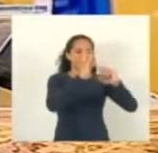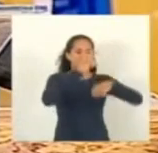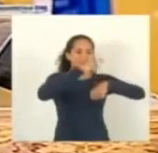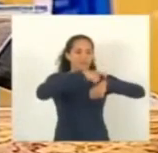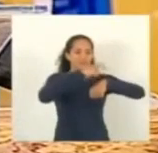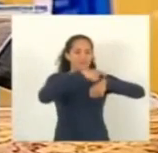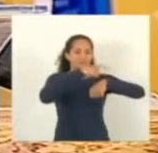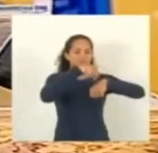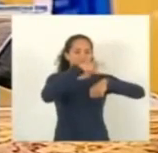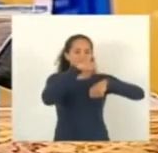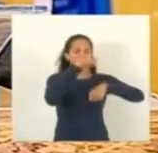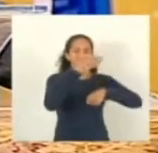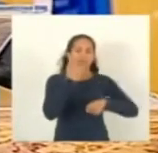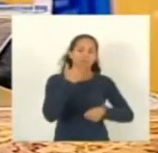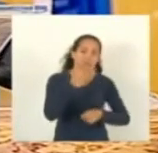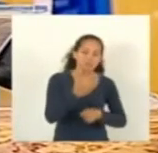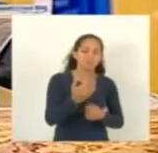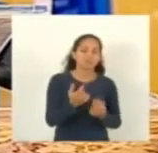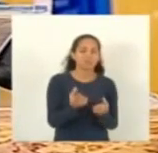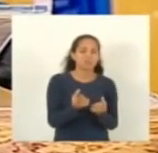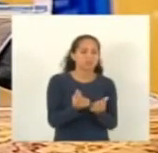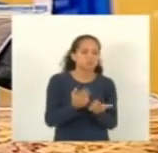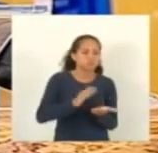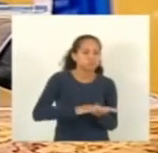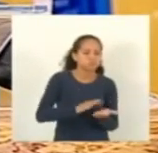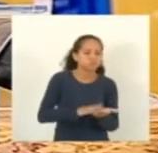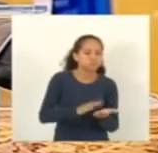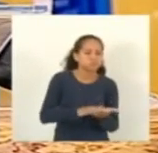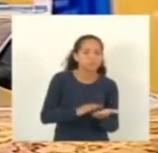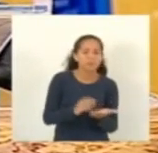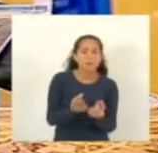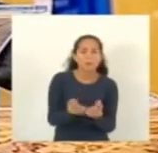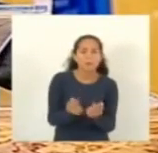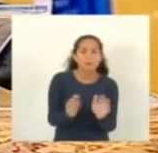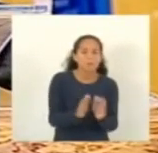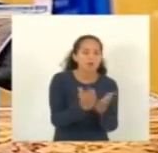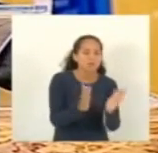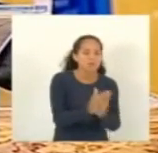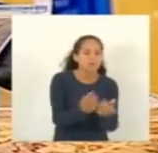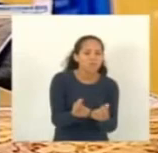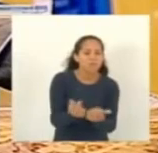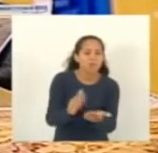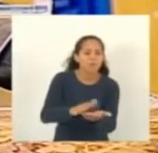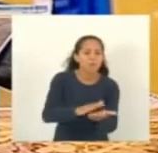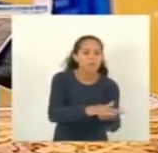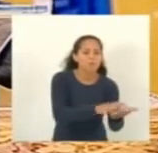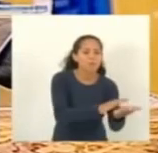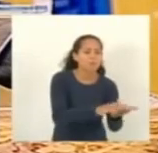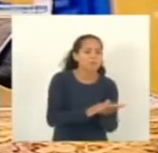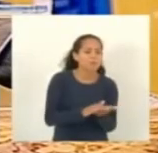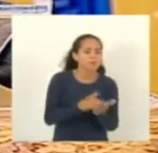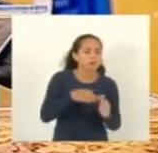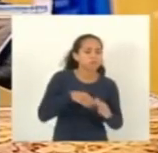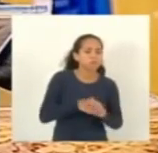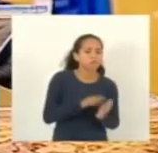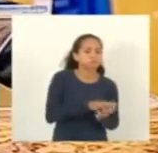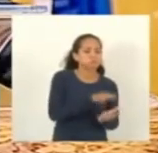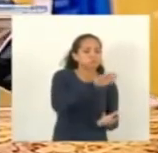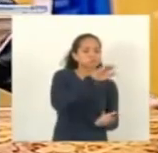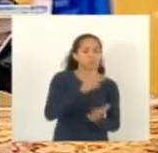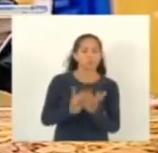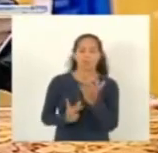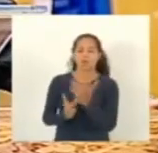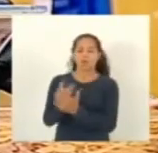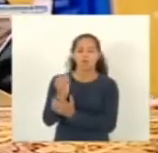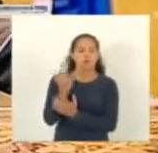contribuição, pedindo esmola, verdadeiramente esmola, para a construção do Hospital Santa Rita. família